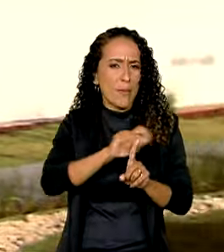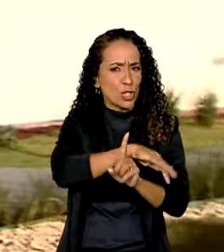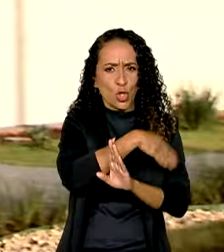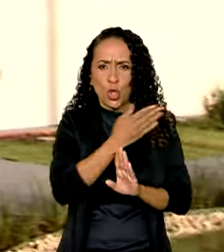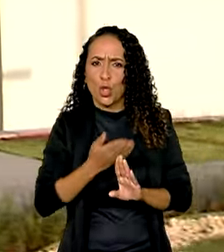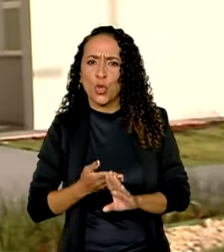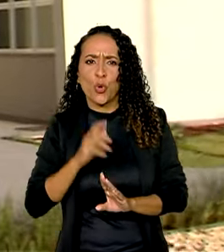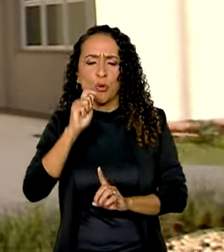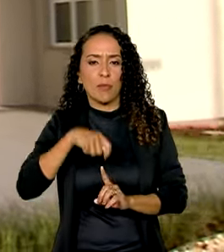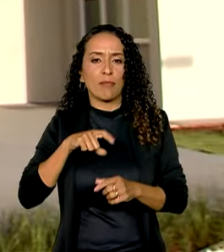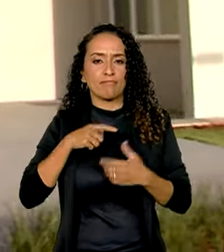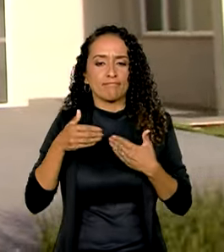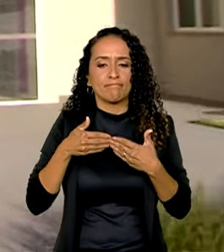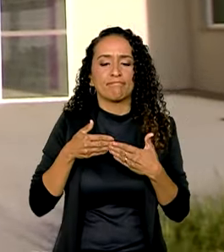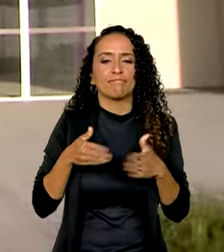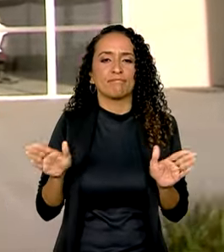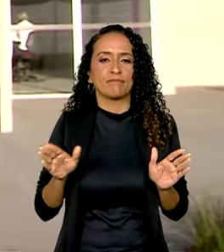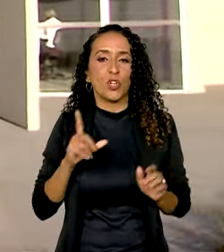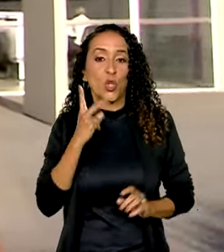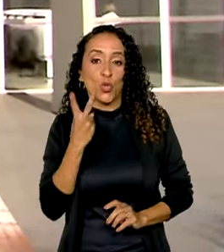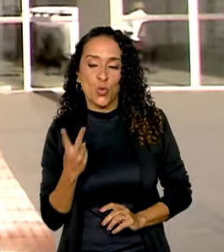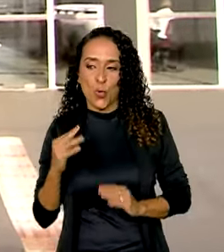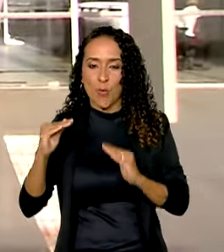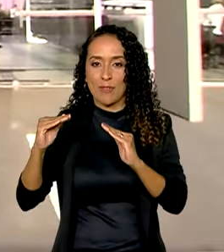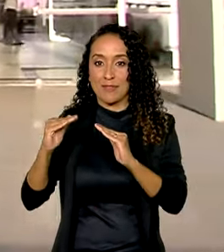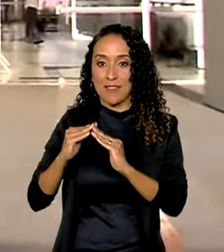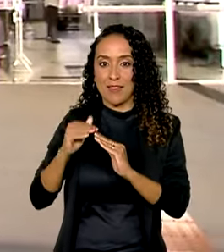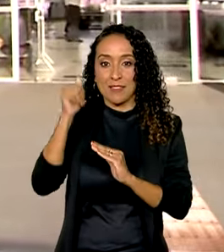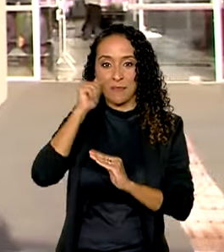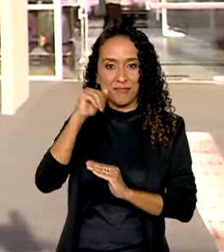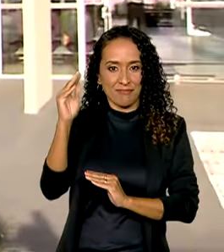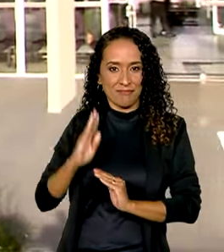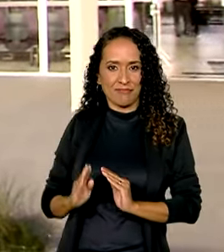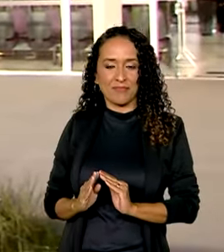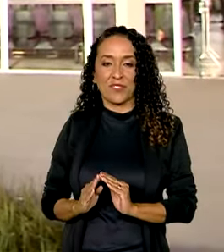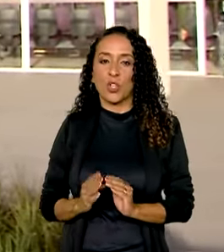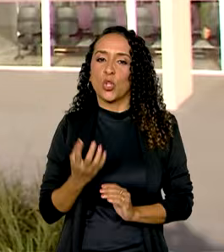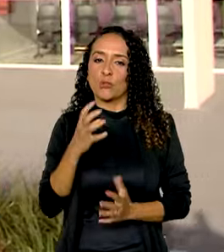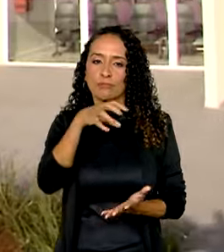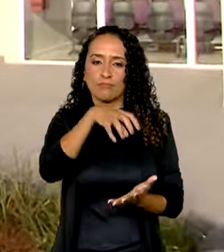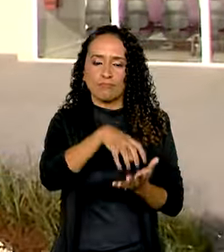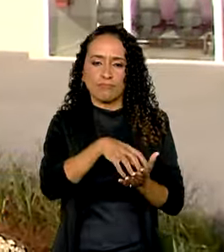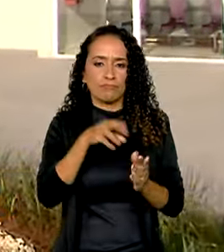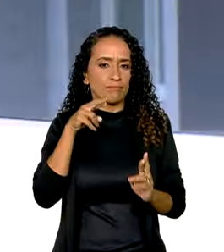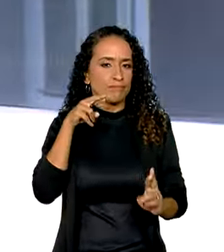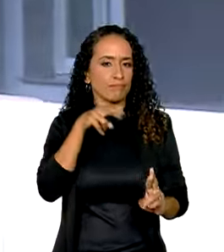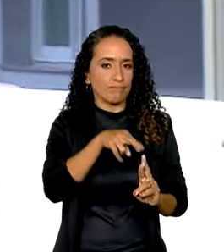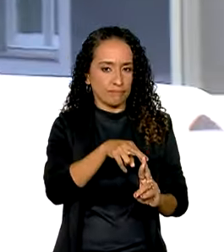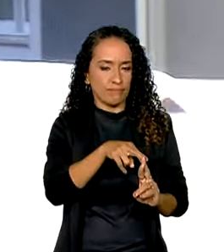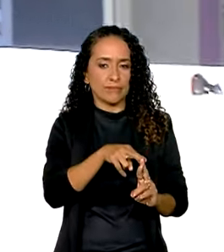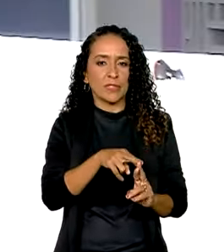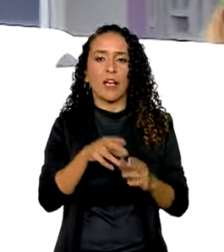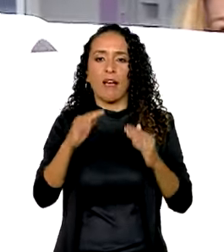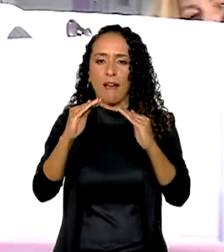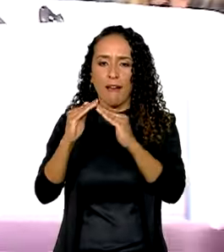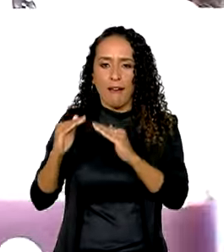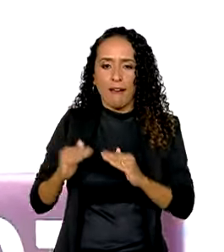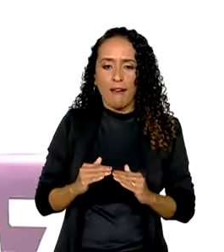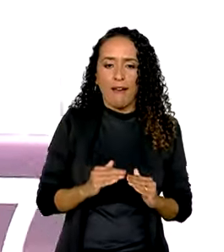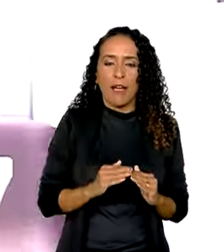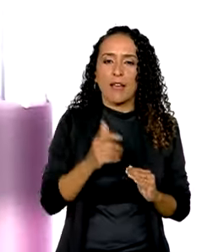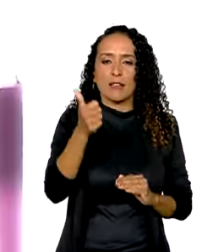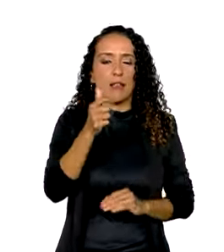Nós estamos aí com a inauguração de duas casas da mulher brasileira, dois centros de referência, as casas, uma em